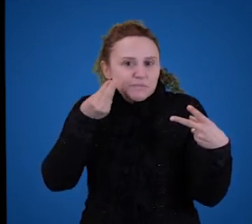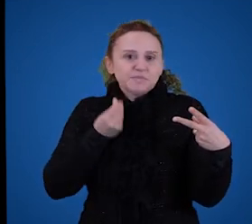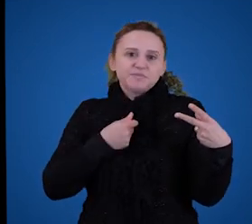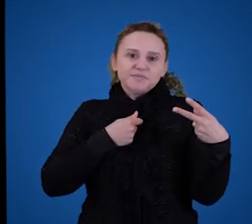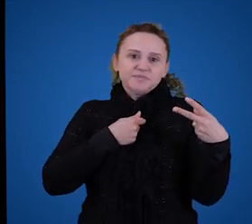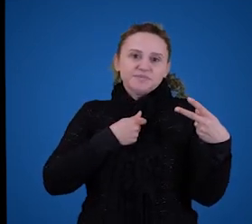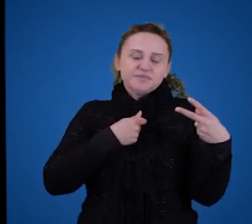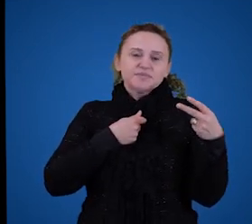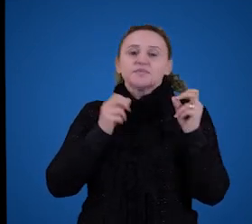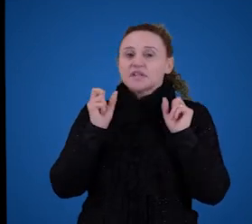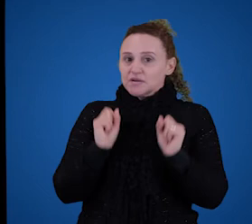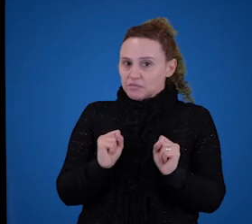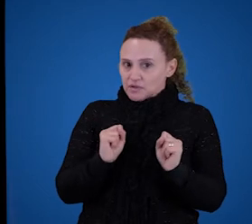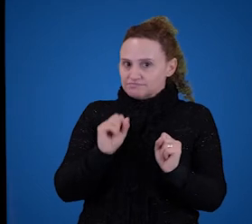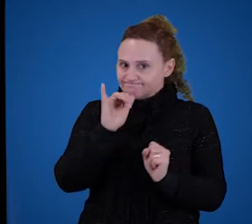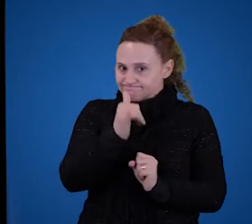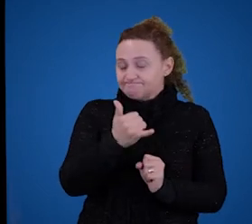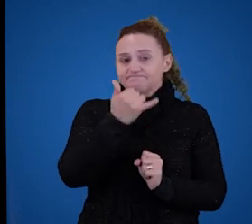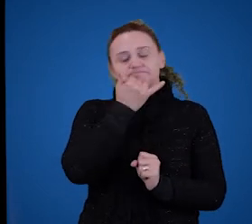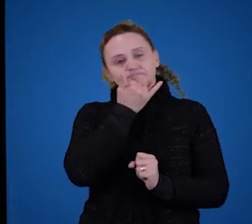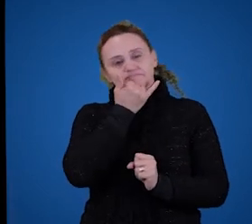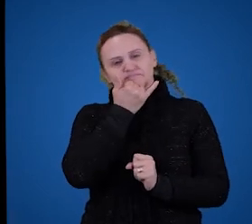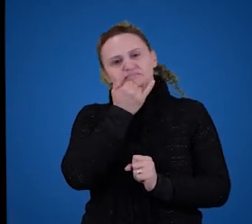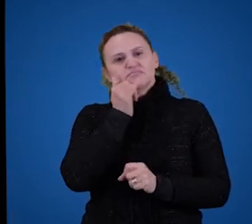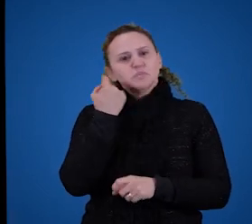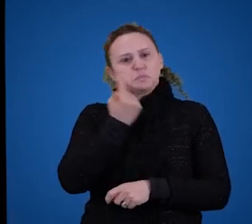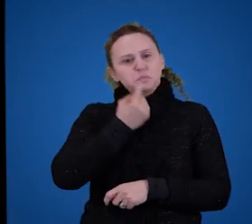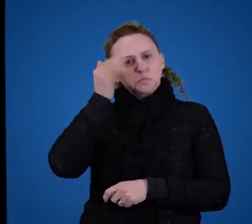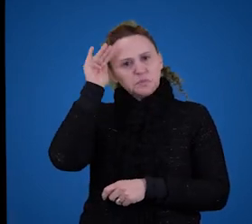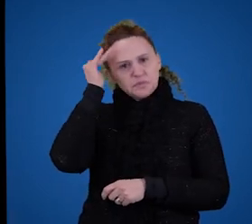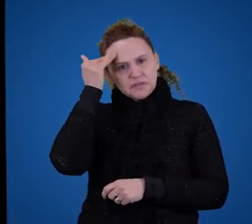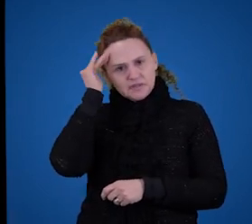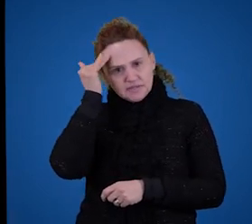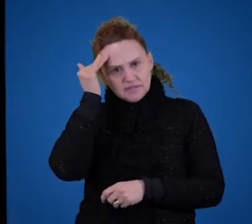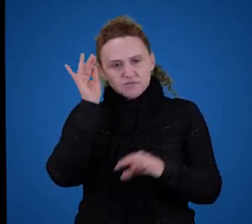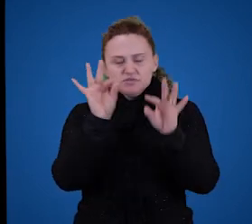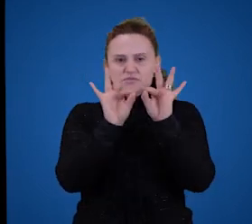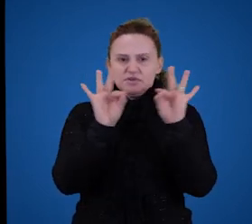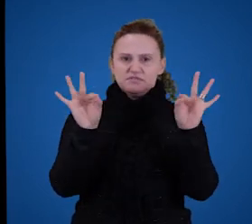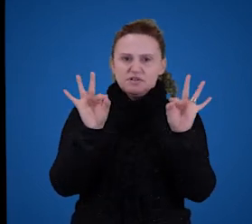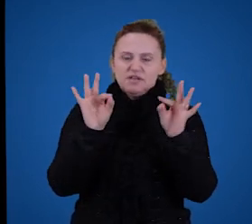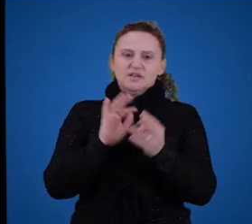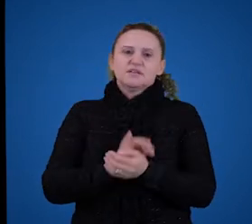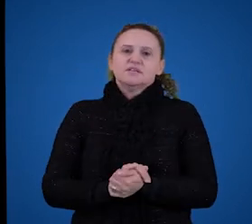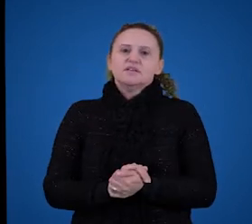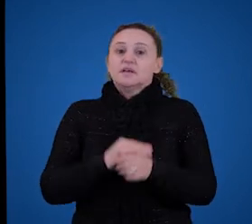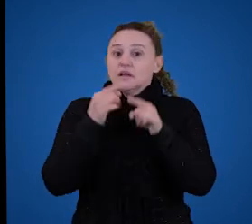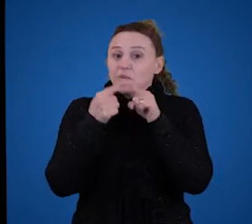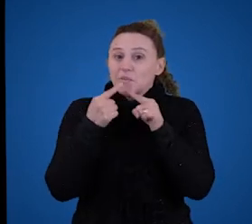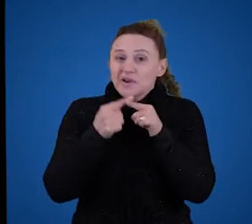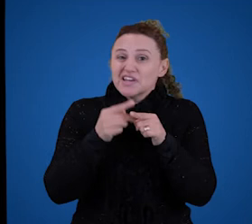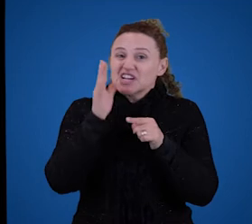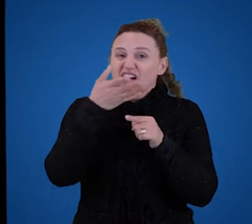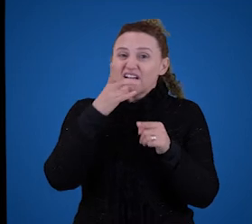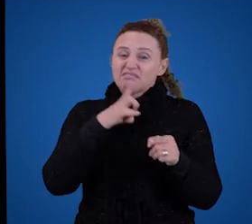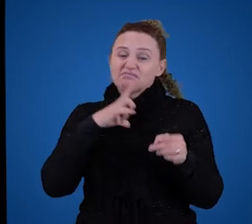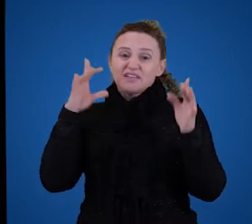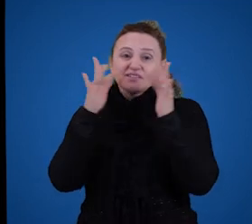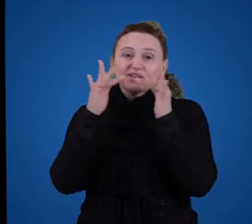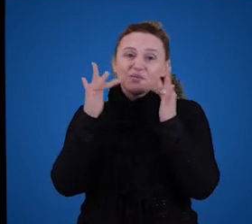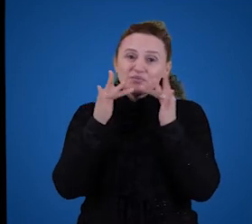Então, a gente pode argumentar que a gente entende, né? O significado de uma frase ou de uma expressão, porque a gente já teve contato com ela